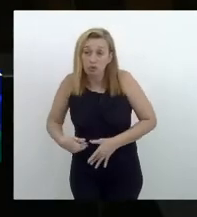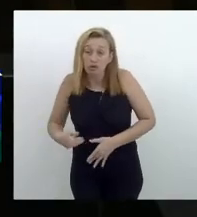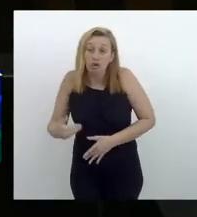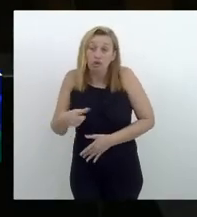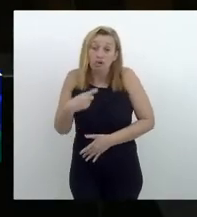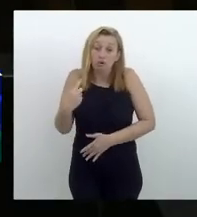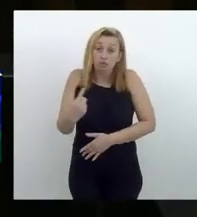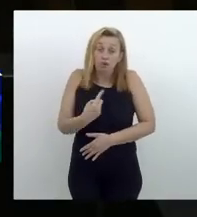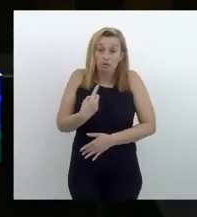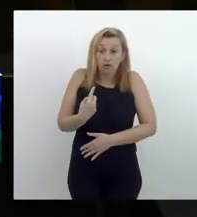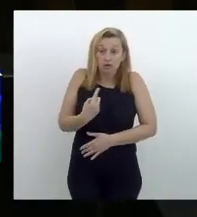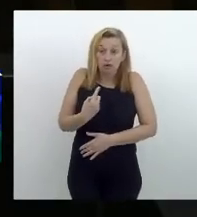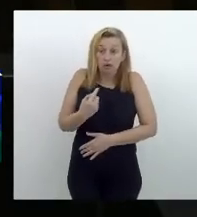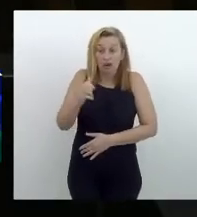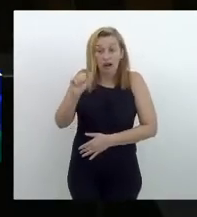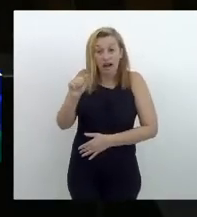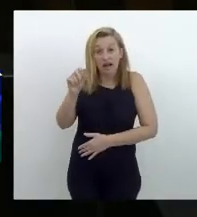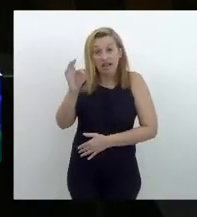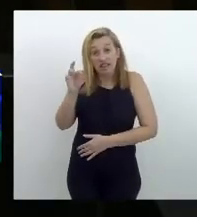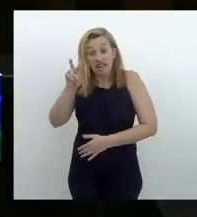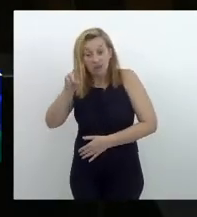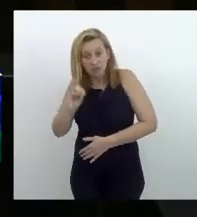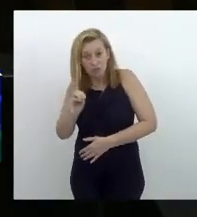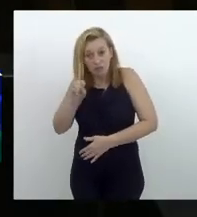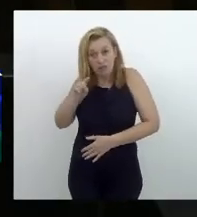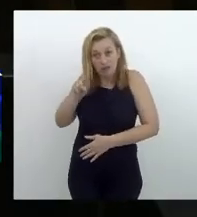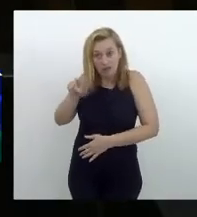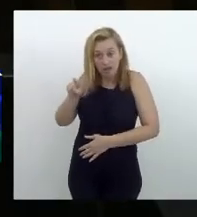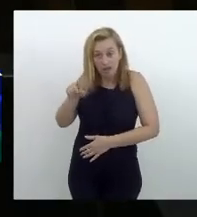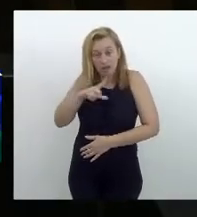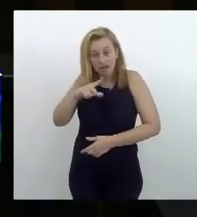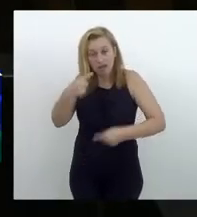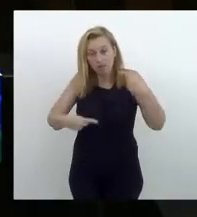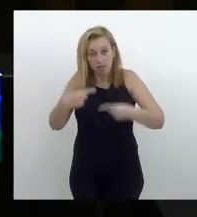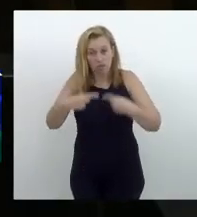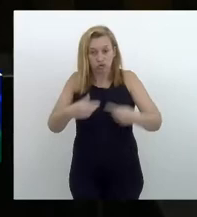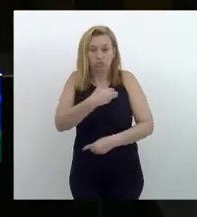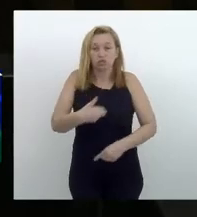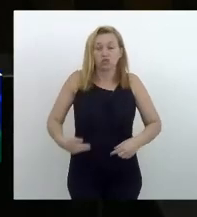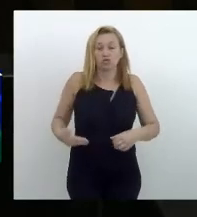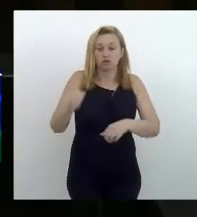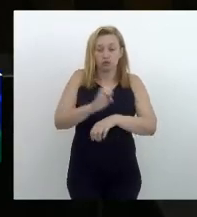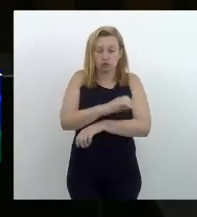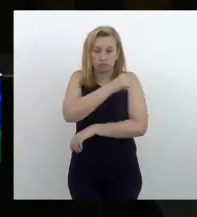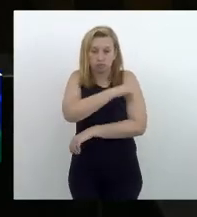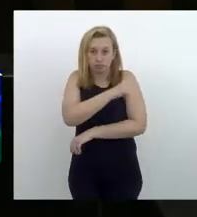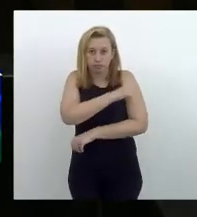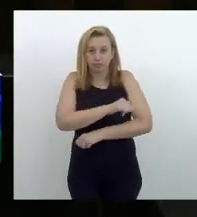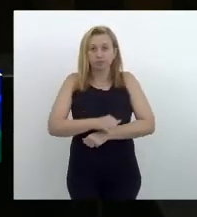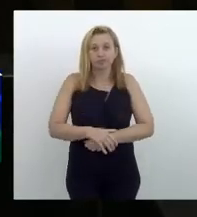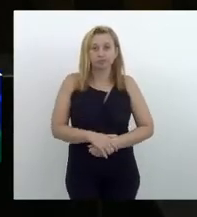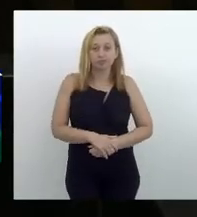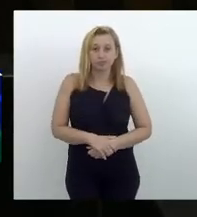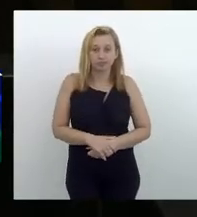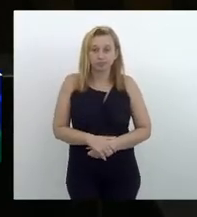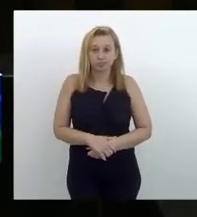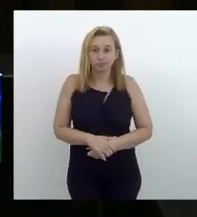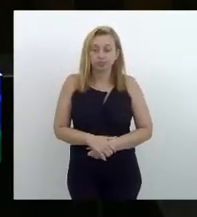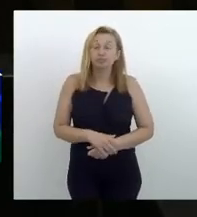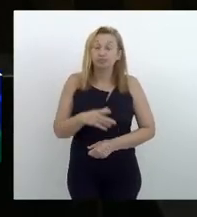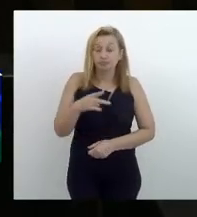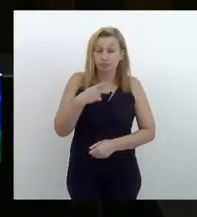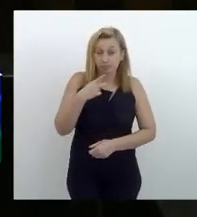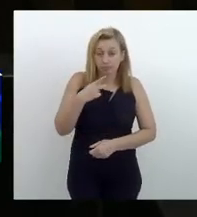ativo, é dele que deriva as políticas públicas do Estado do Rio de Janeiro. Dito